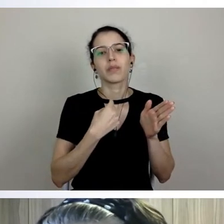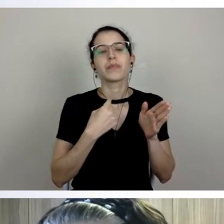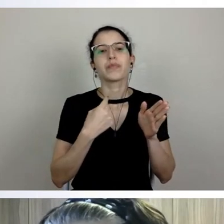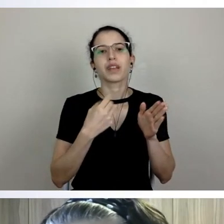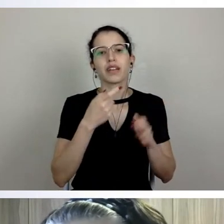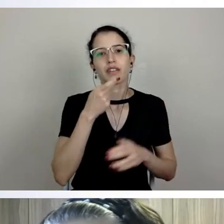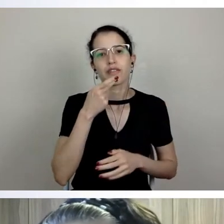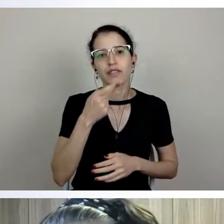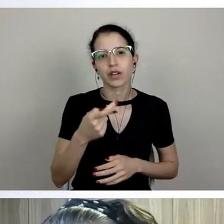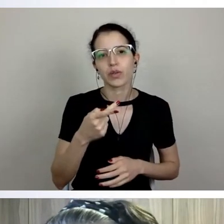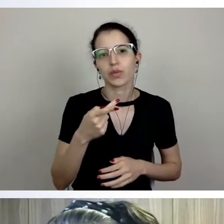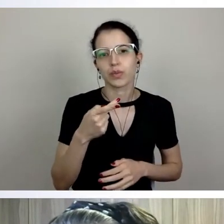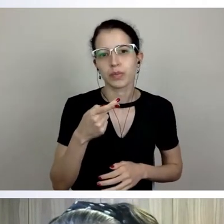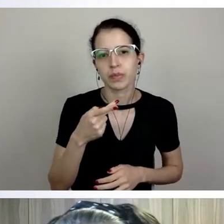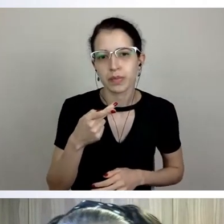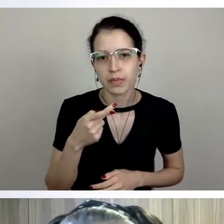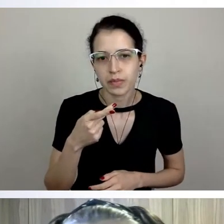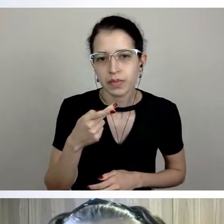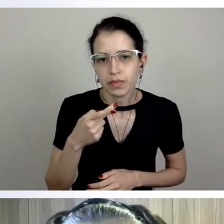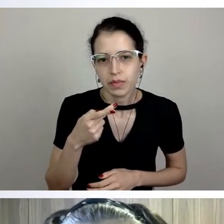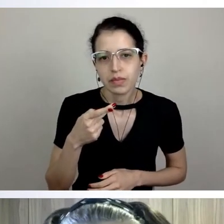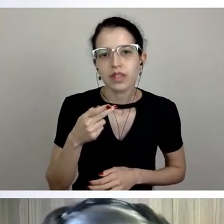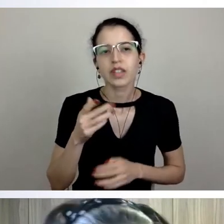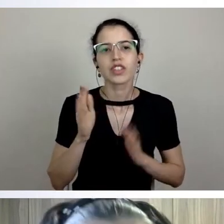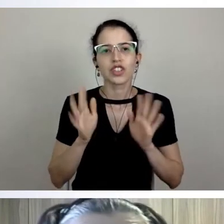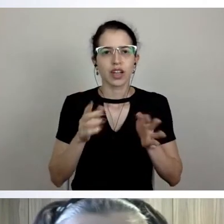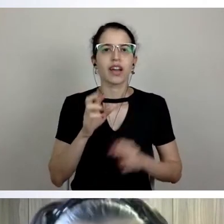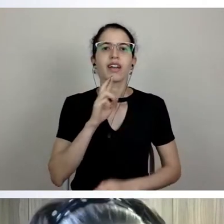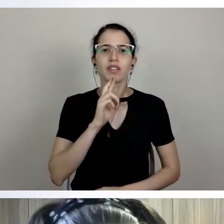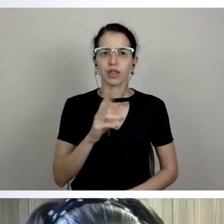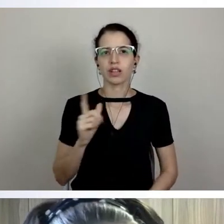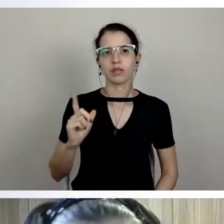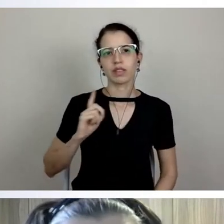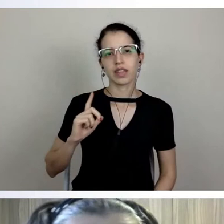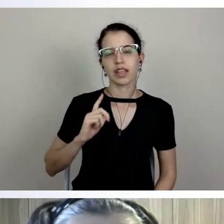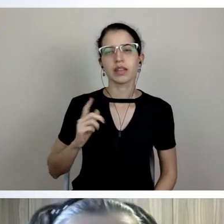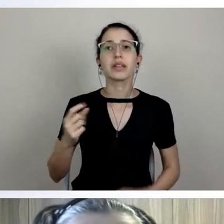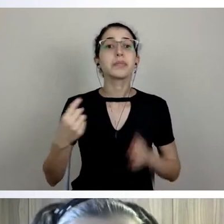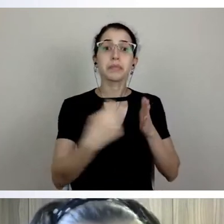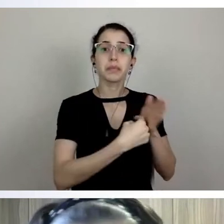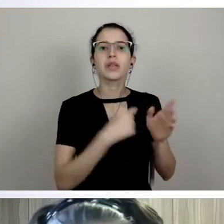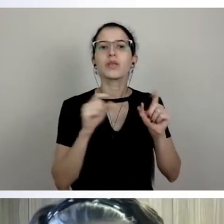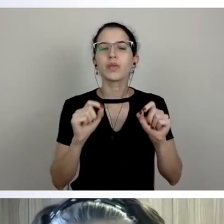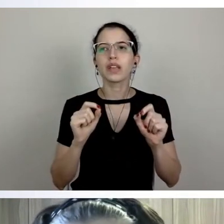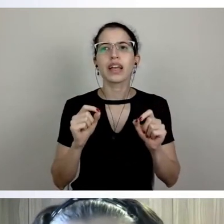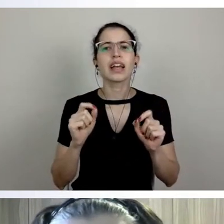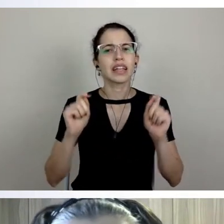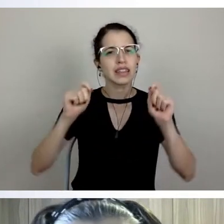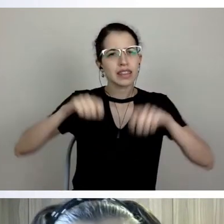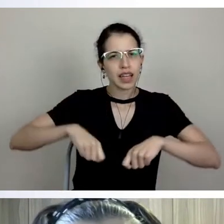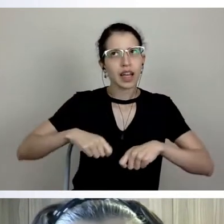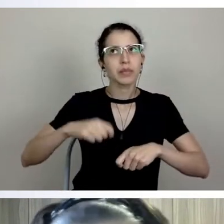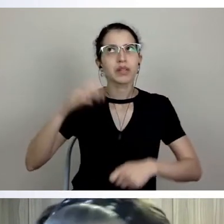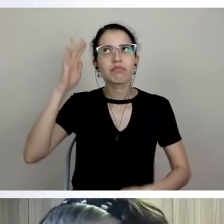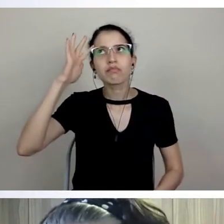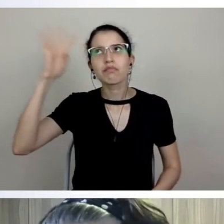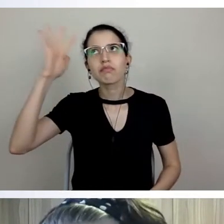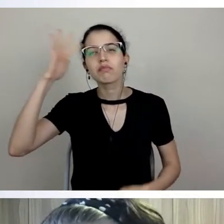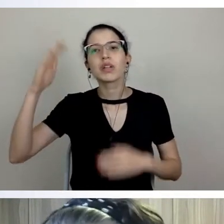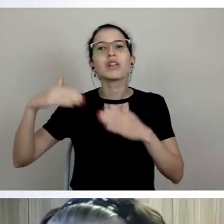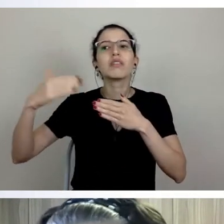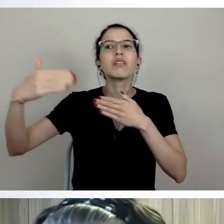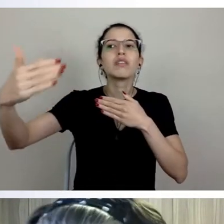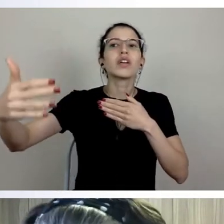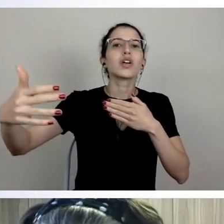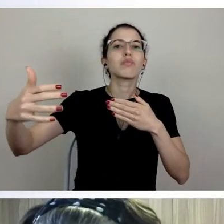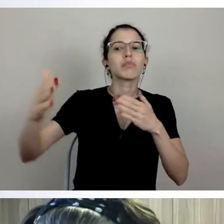e aí pergunta, entre outras coisas, se há, se a gente pode prever, se há uma previsão de retorno, então ele fala, objetivamente,